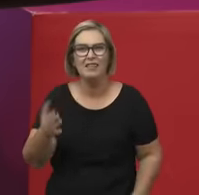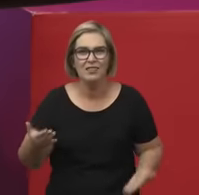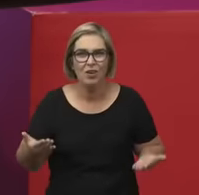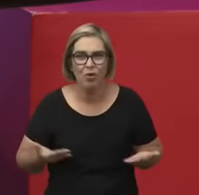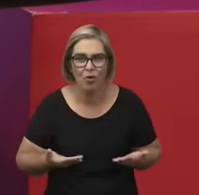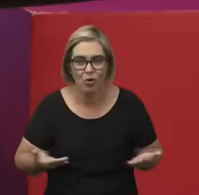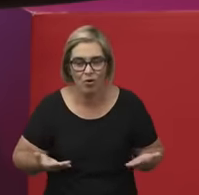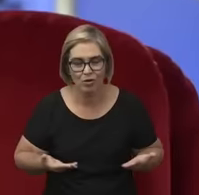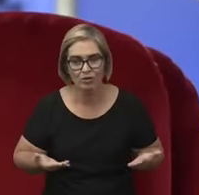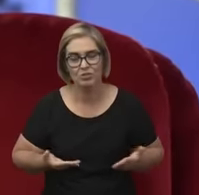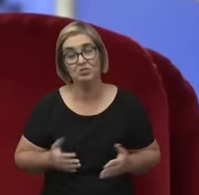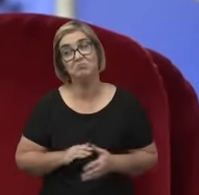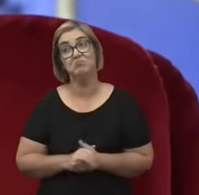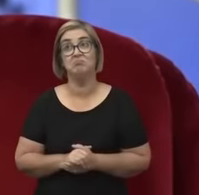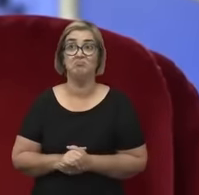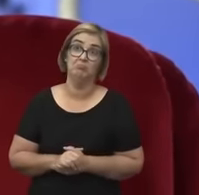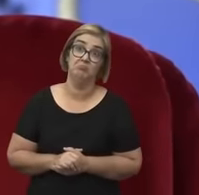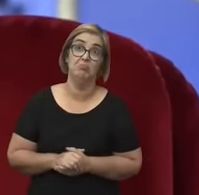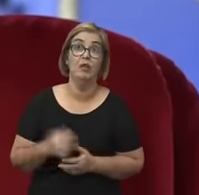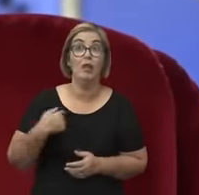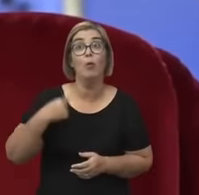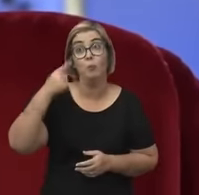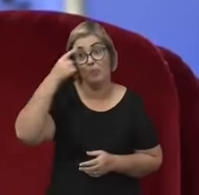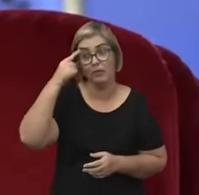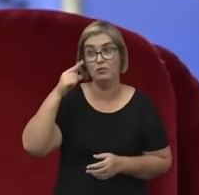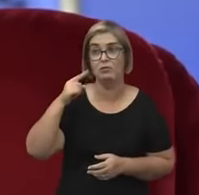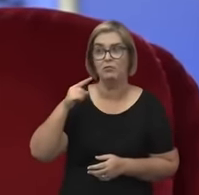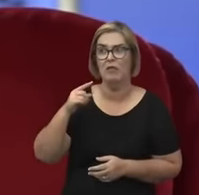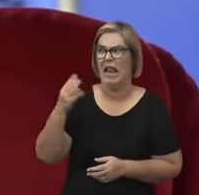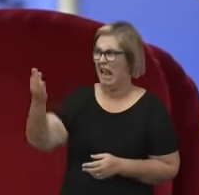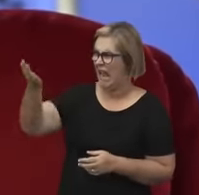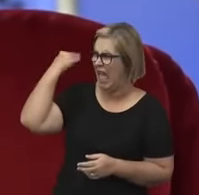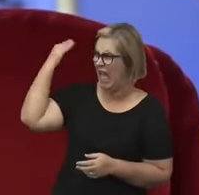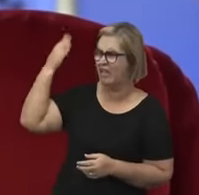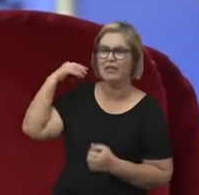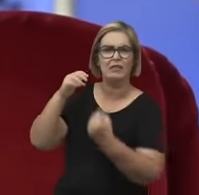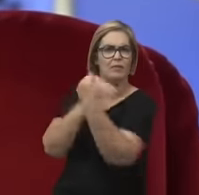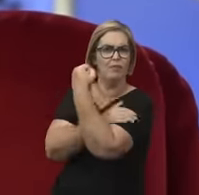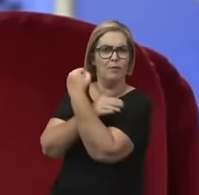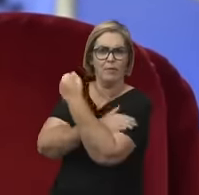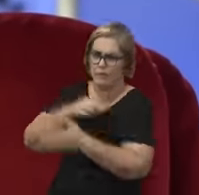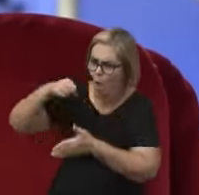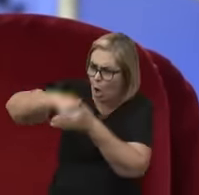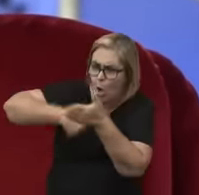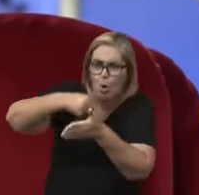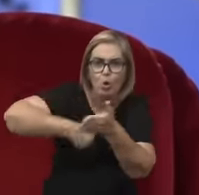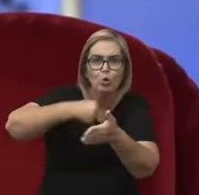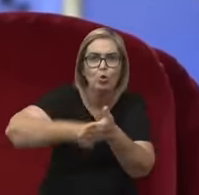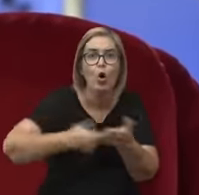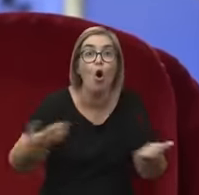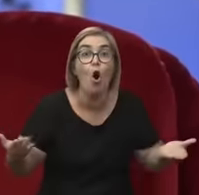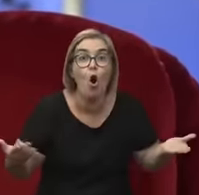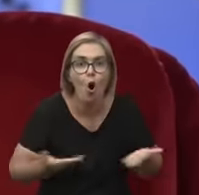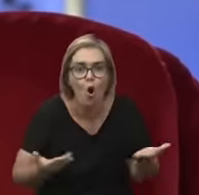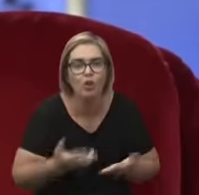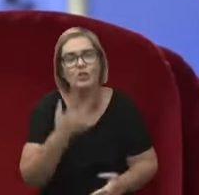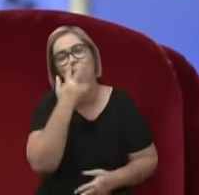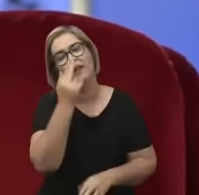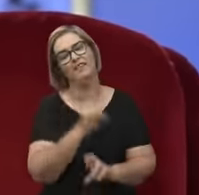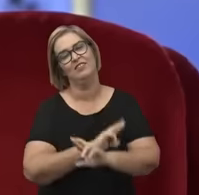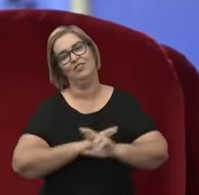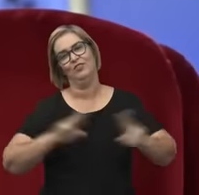E eu acho que essa é uma grande contribuição do movimento feminista, né? A experiência vem em onda, né? A experiência vem